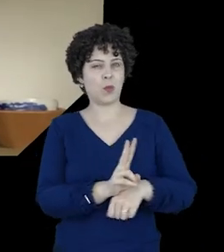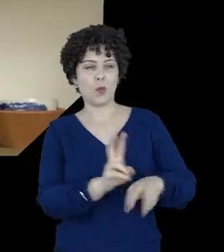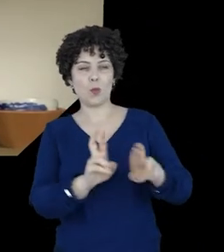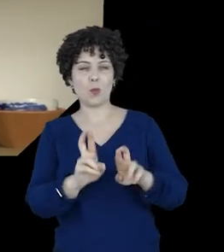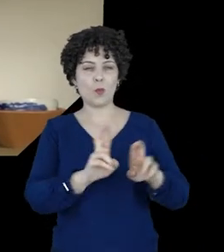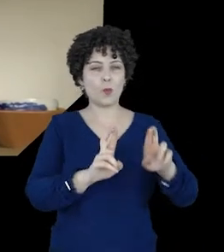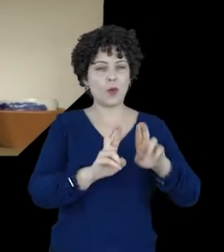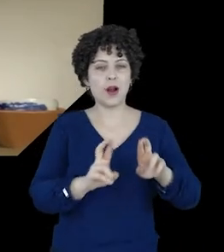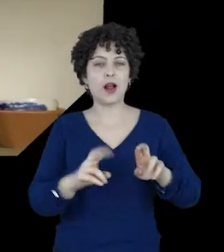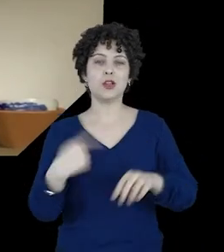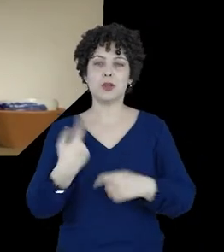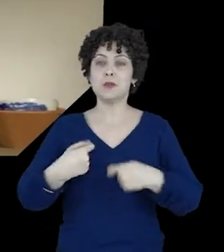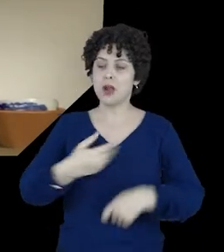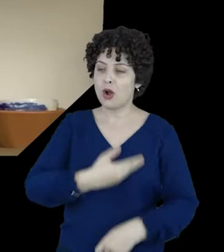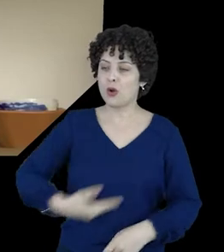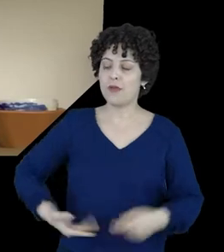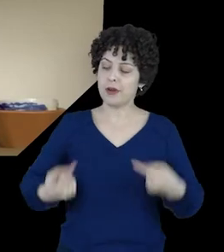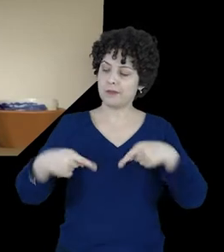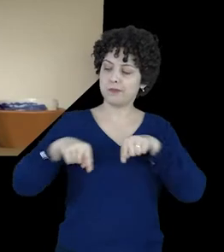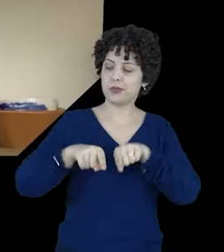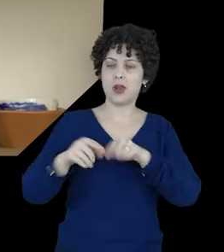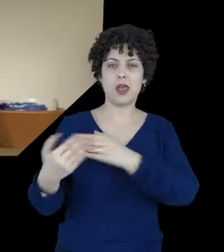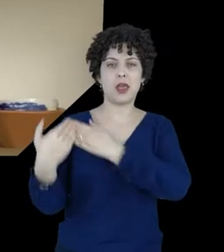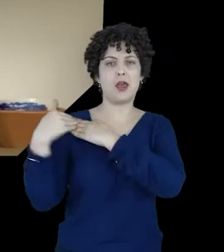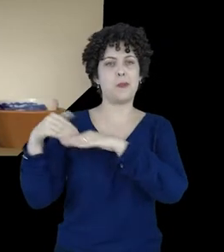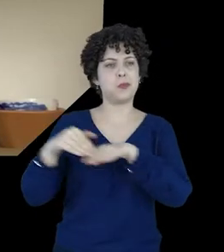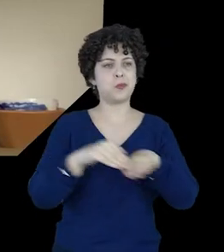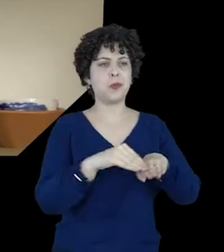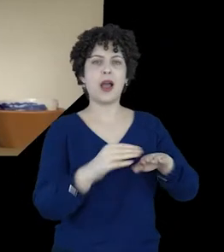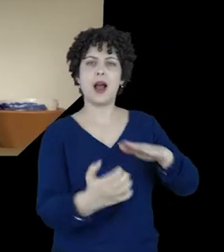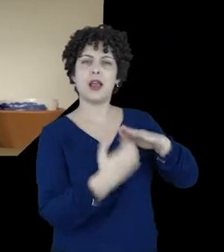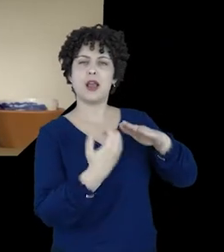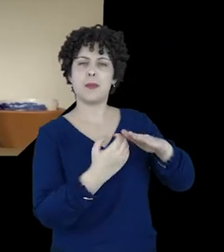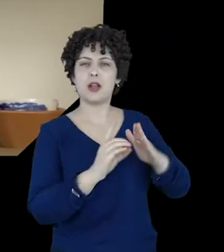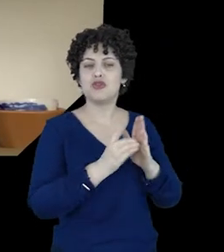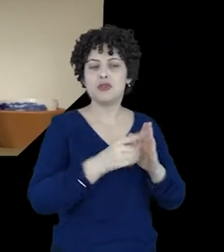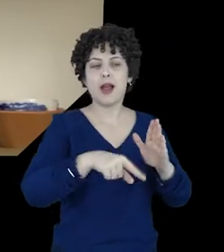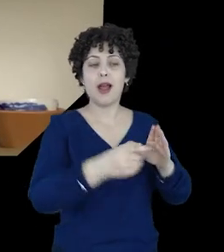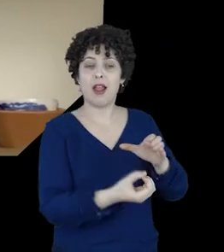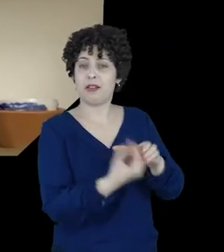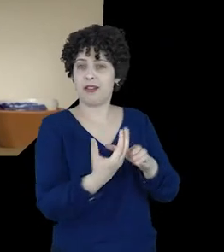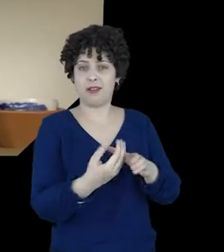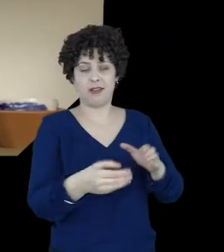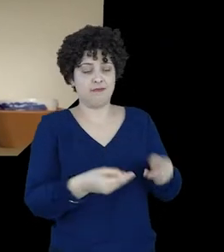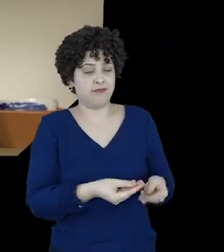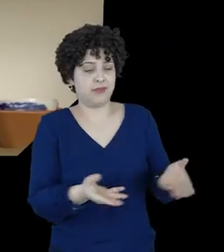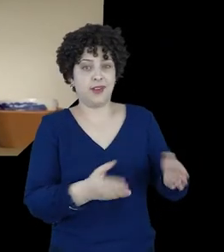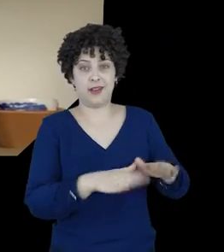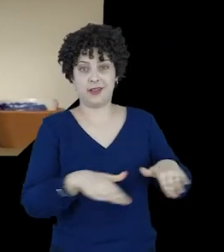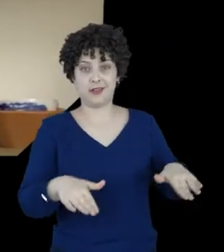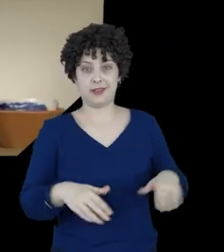E precisamos que o governo entre em jogo e responsabilize as empresas pelo mundo digital que elas criam para as crianças.